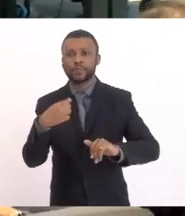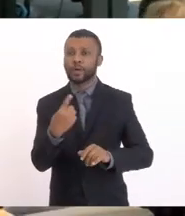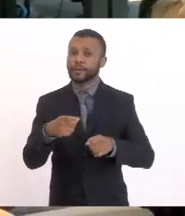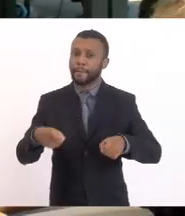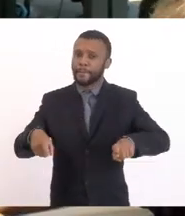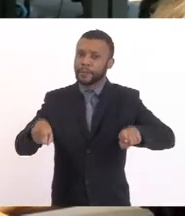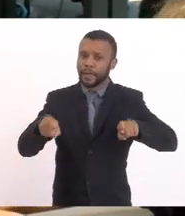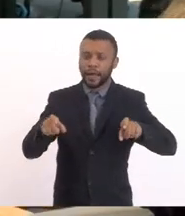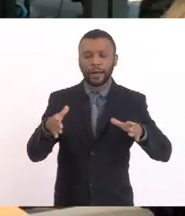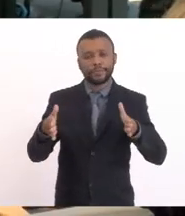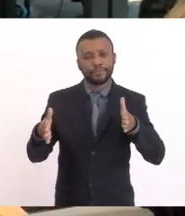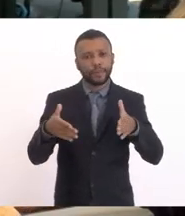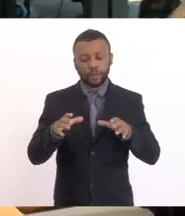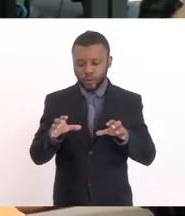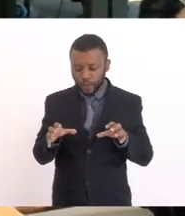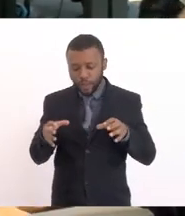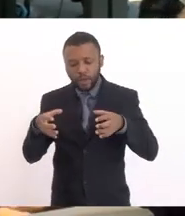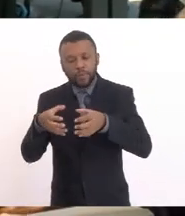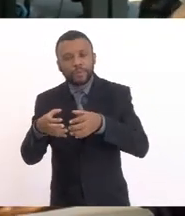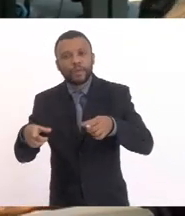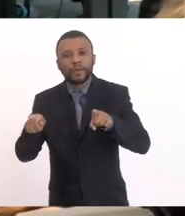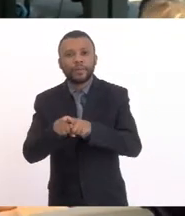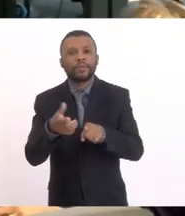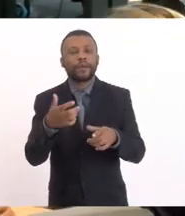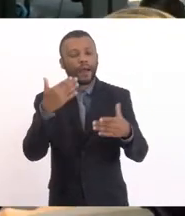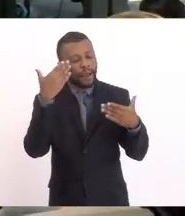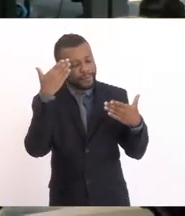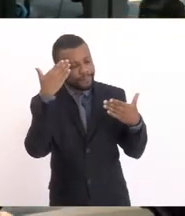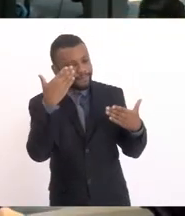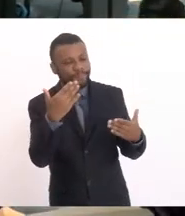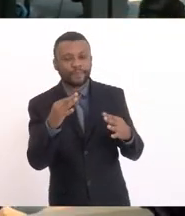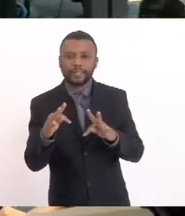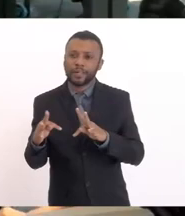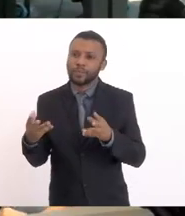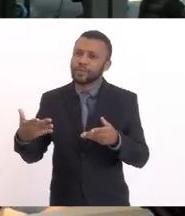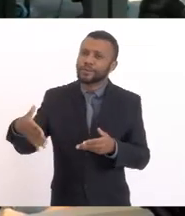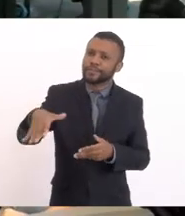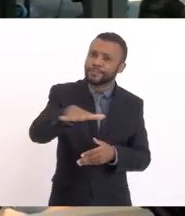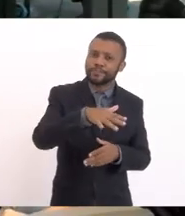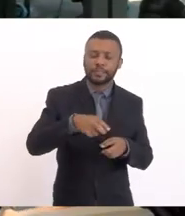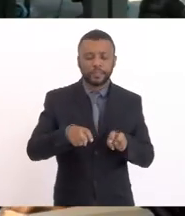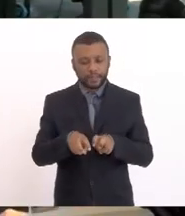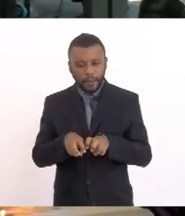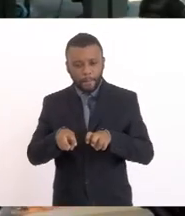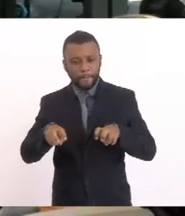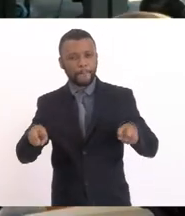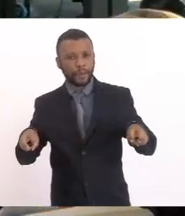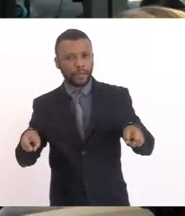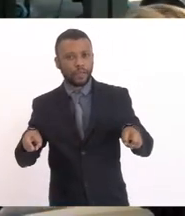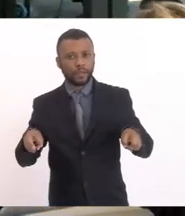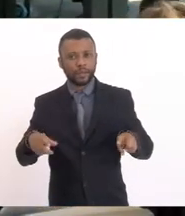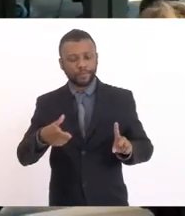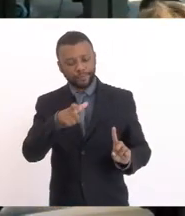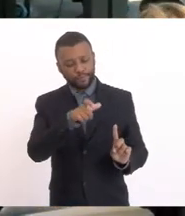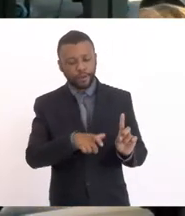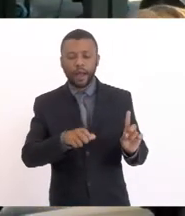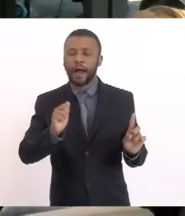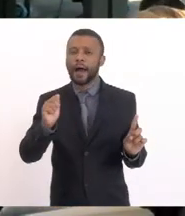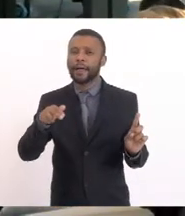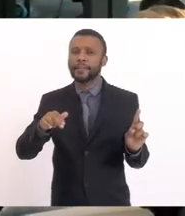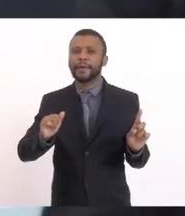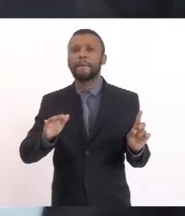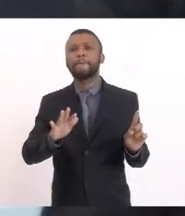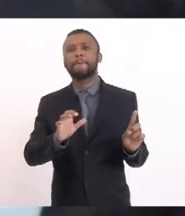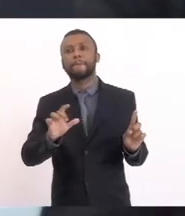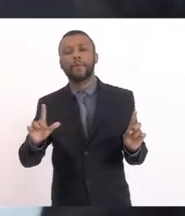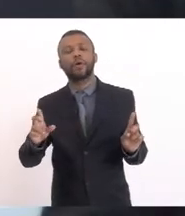nossa comissão Agradecer também A todos aqui Na mesa Na pessoa Do Aníbal Que representa